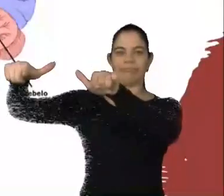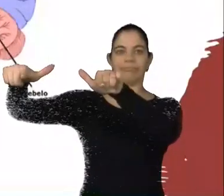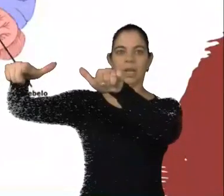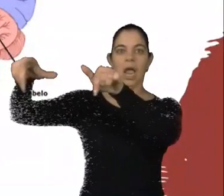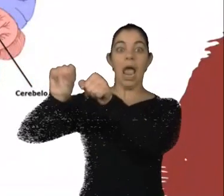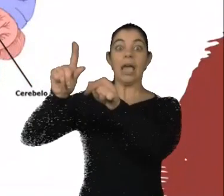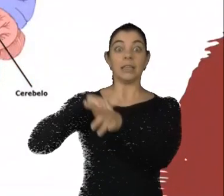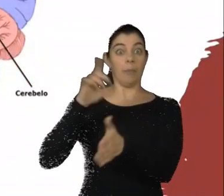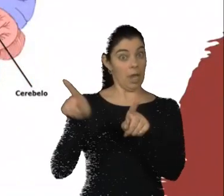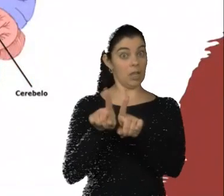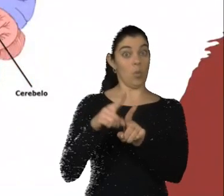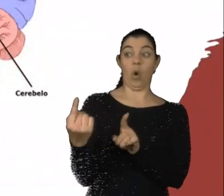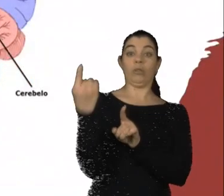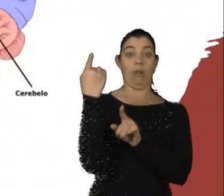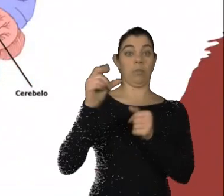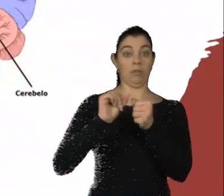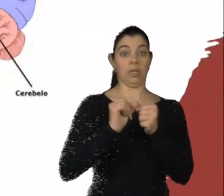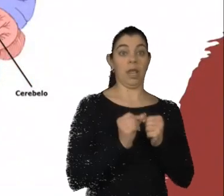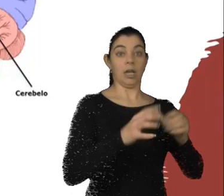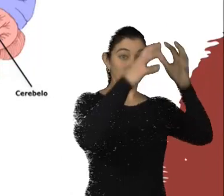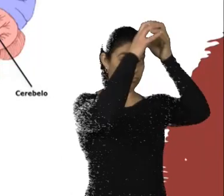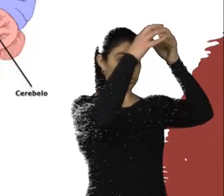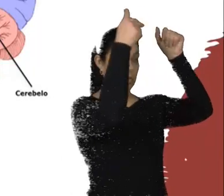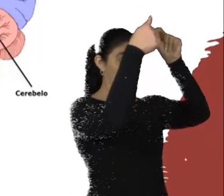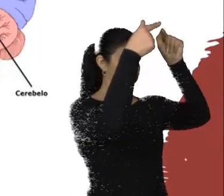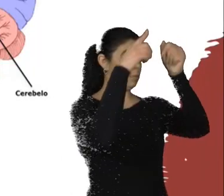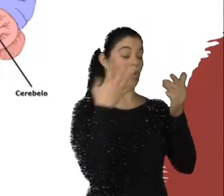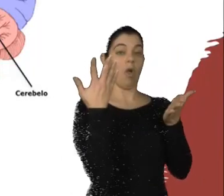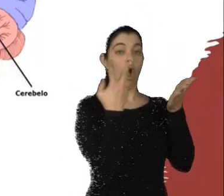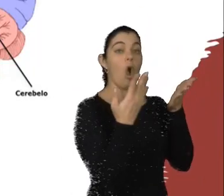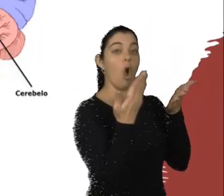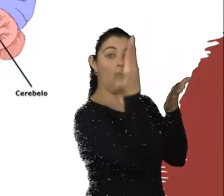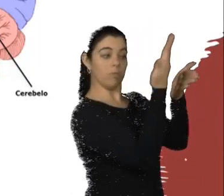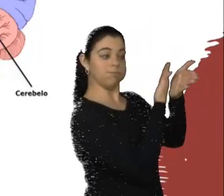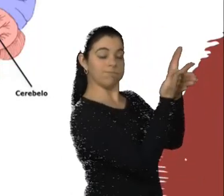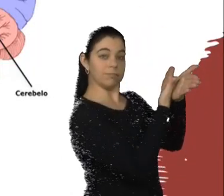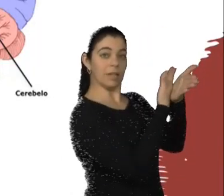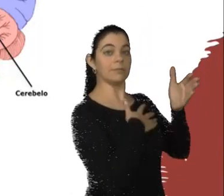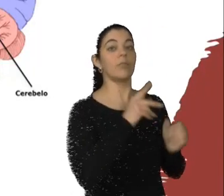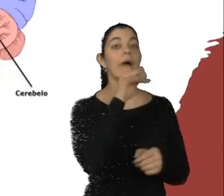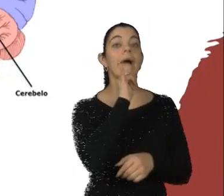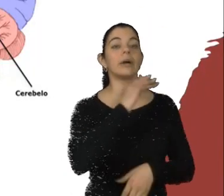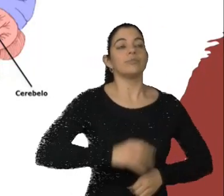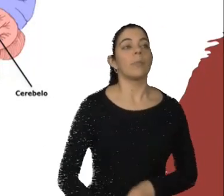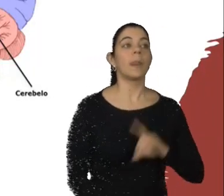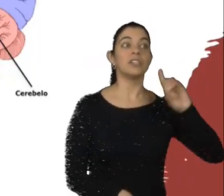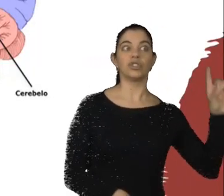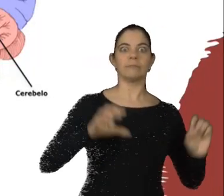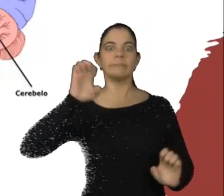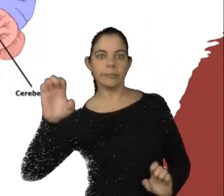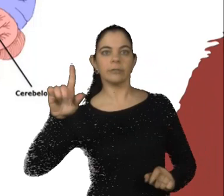Nessa outra lâmina, eu tenho um cérebro cortado no seu hemisfério direito, lateralmente, e uma